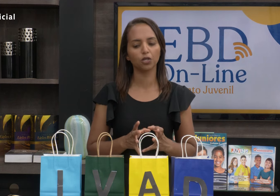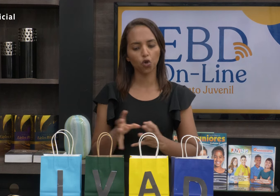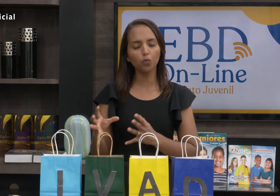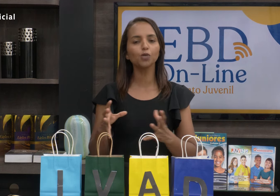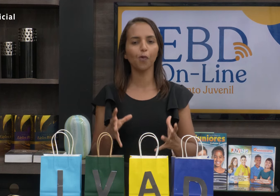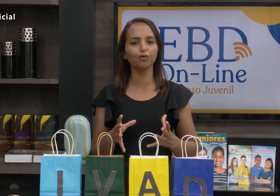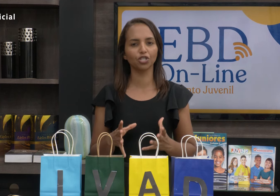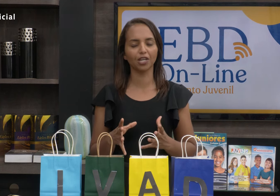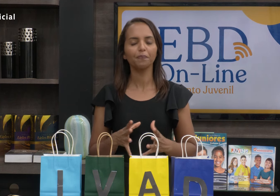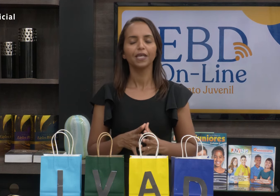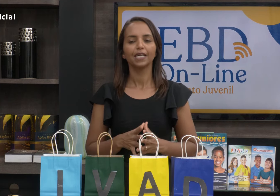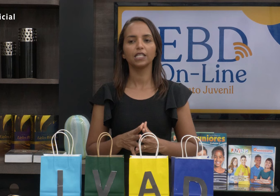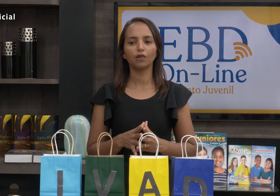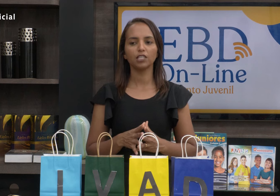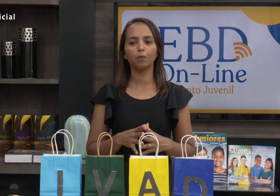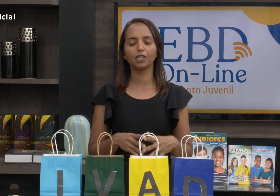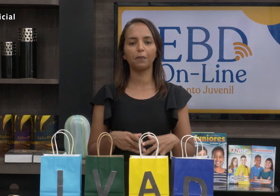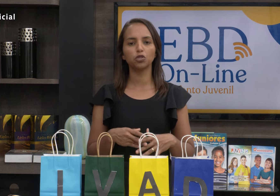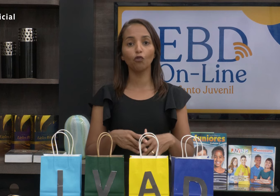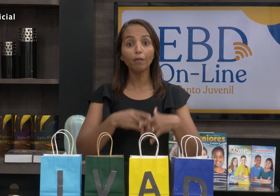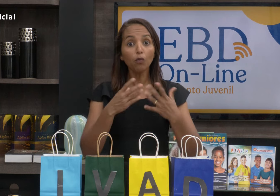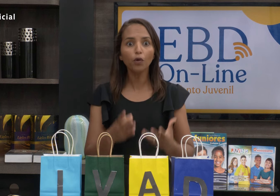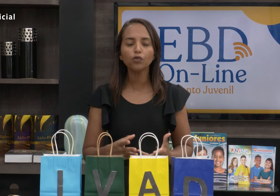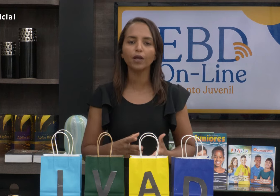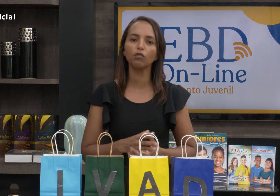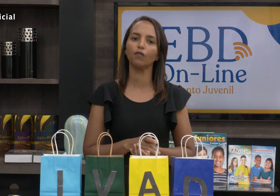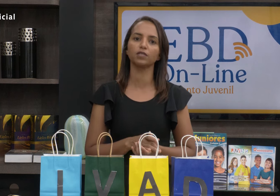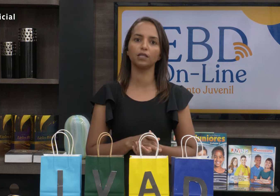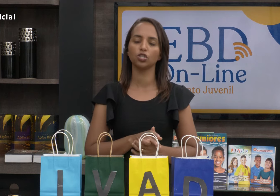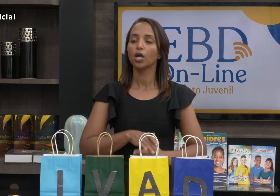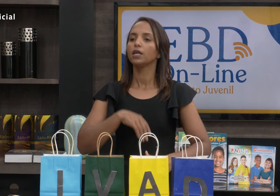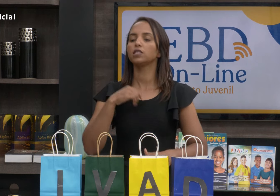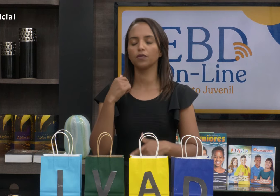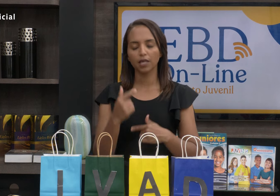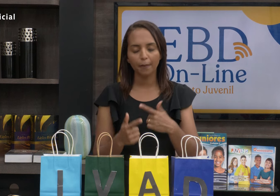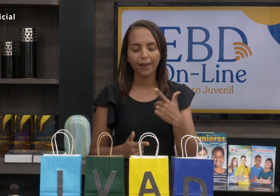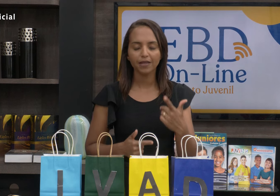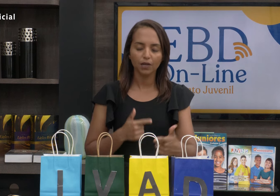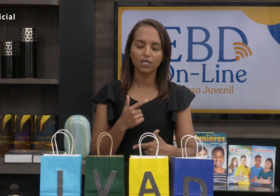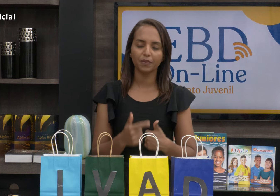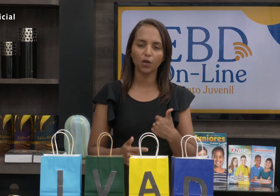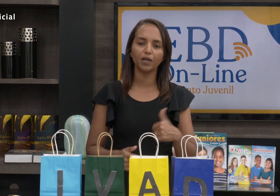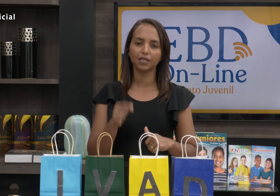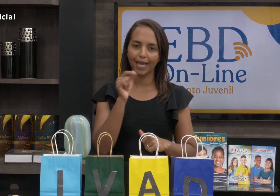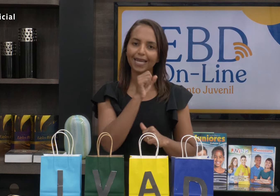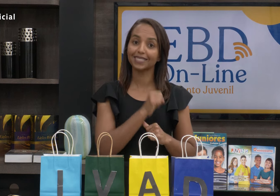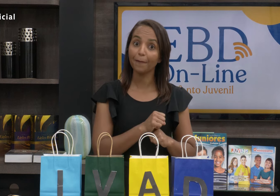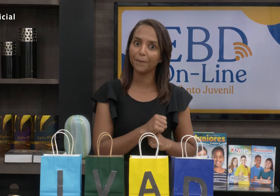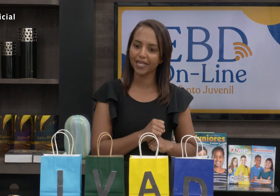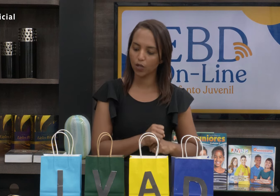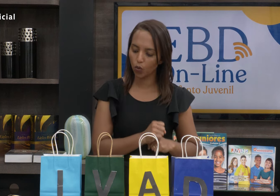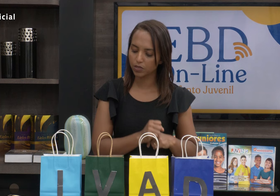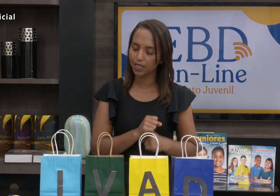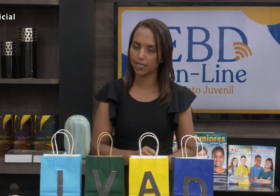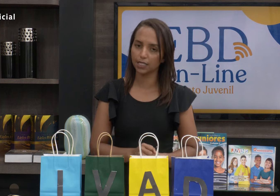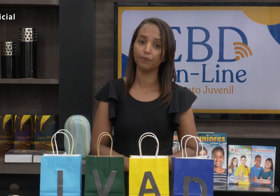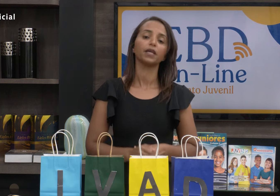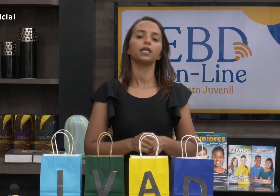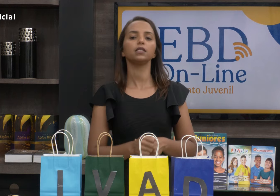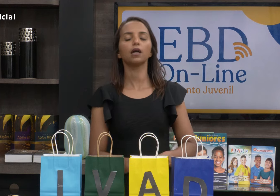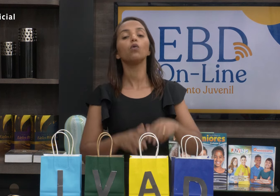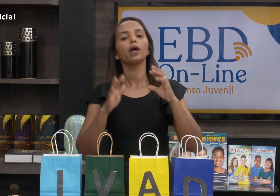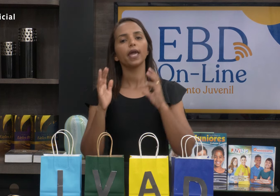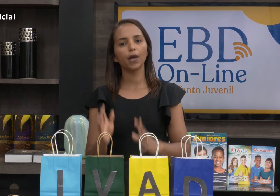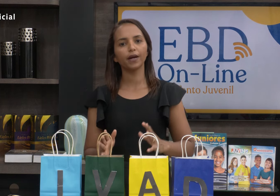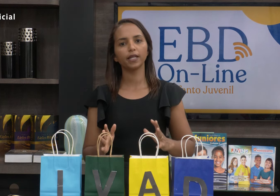muito grande. Elas são como esponjas, né? Então, elas podem absorver muito aquilo que você diz. E se você repete aquilo semanalmente, elas aprendem com certeza.